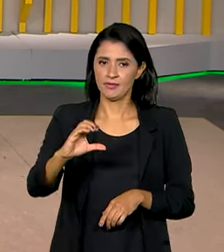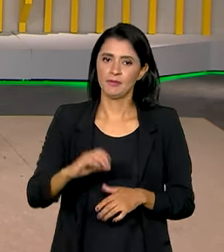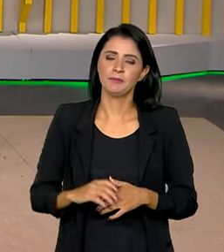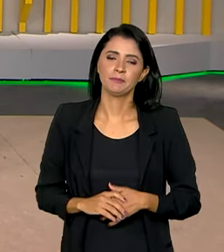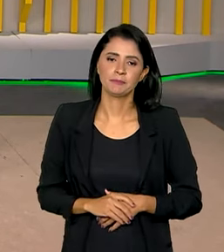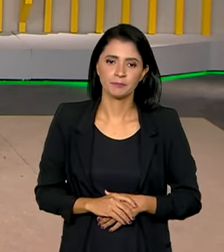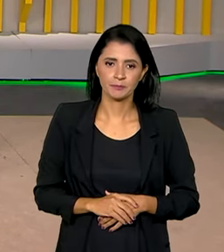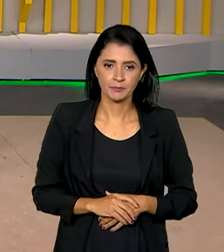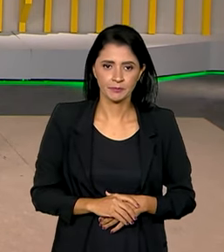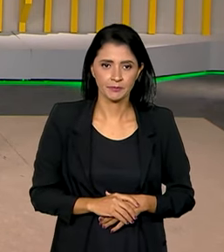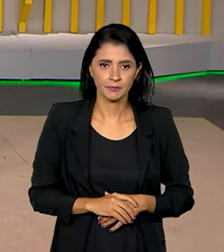ou de prestação continuada.